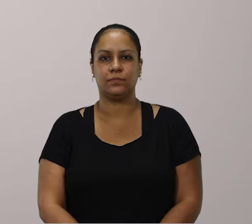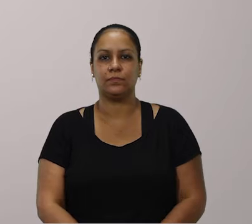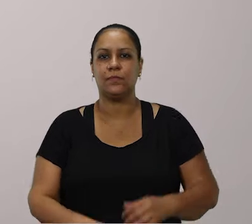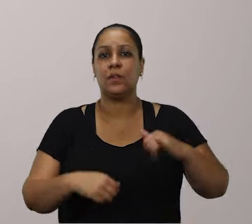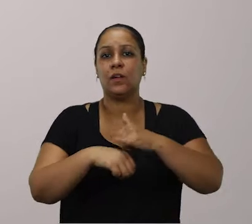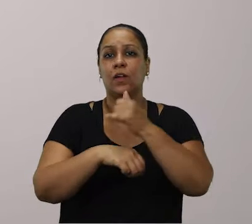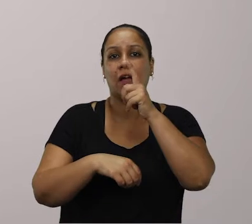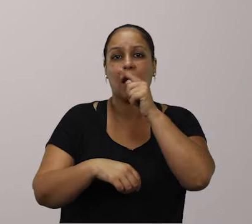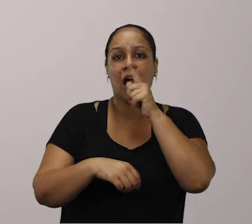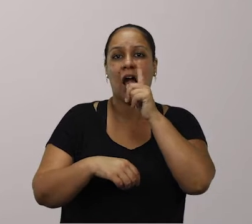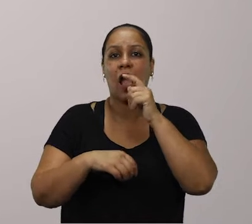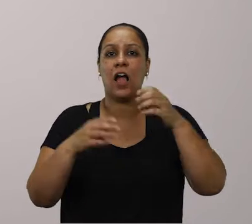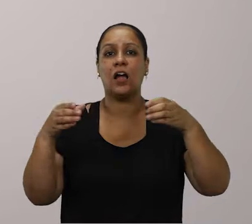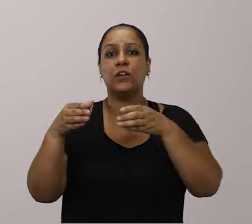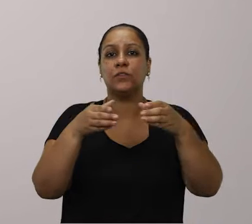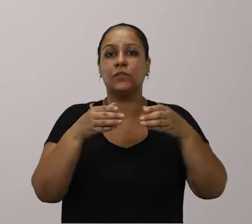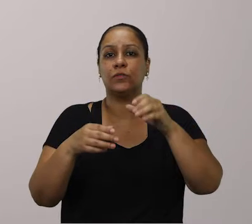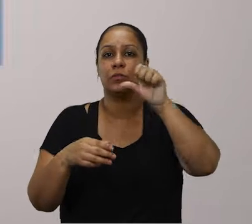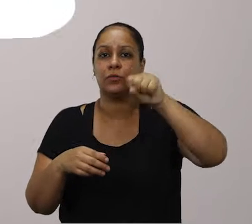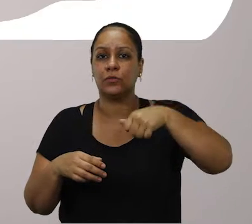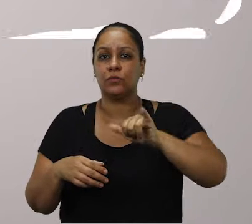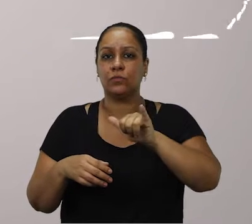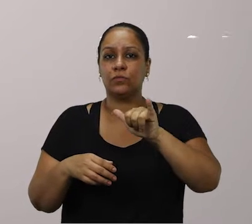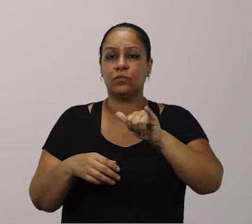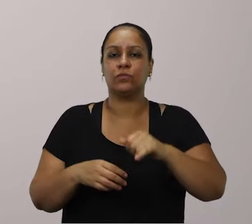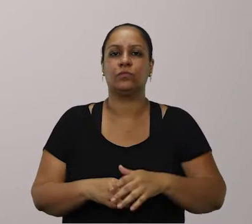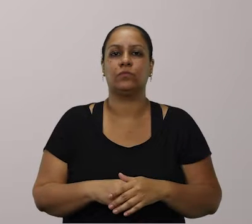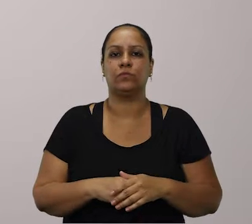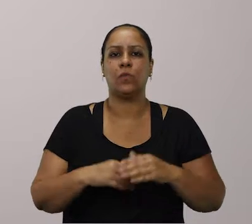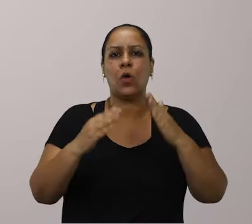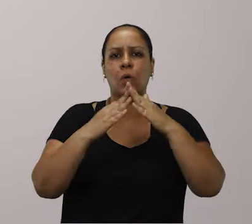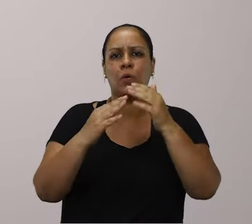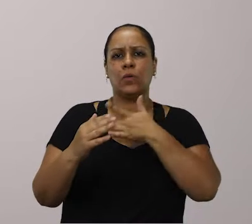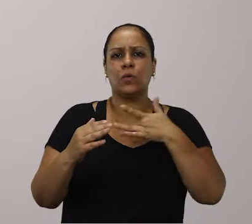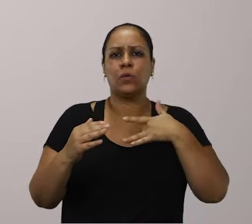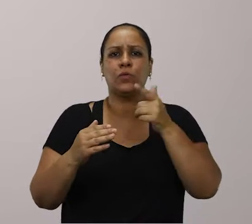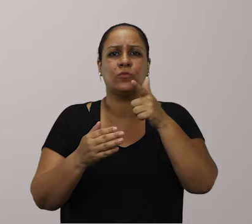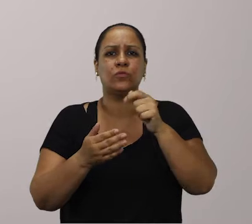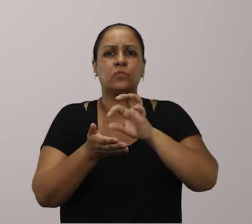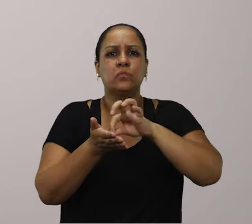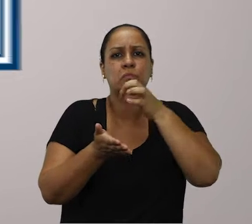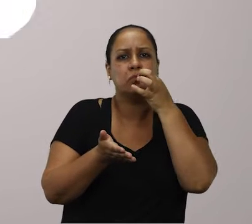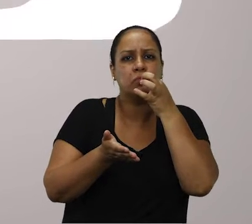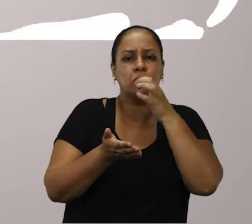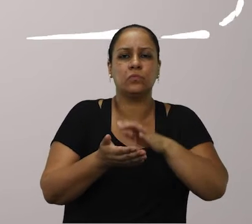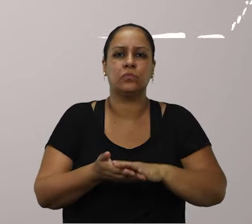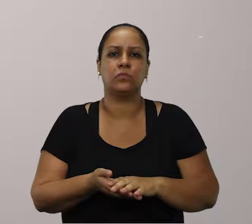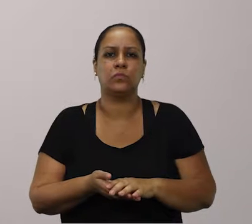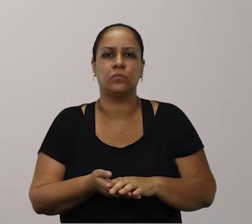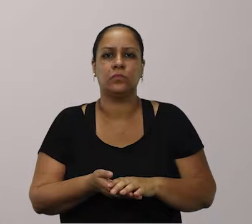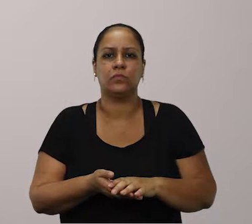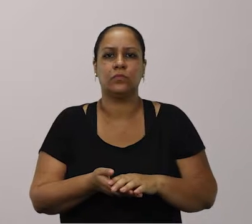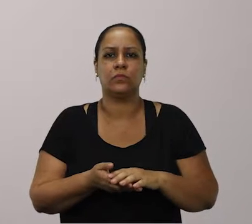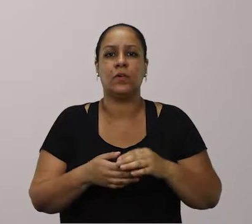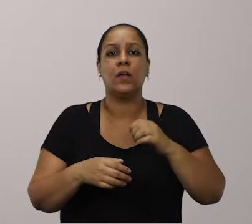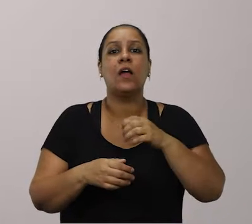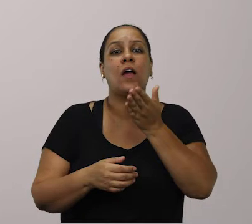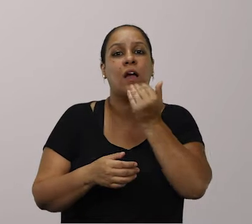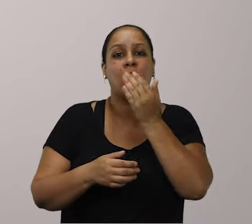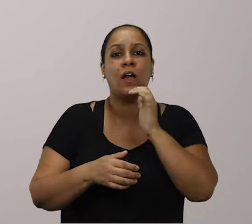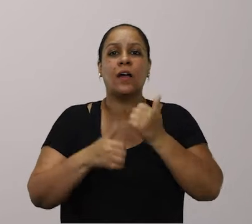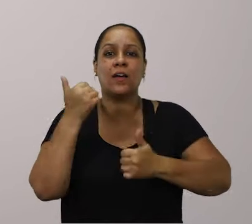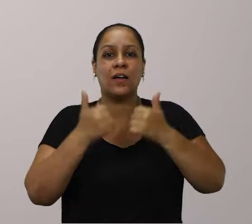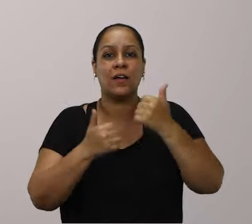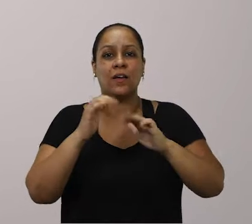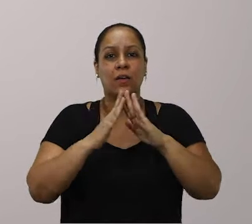Falta de água na região do Selmidei. Nunca mais! Postos de saúde sem medicamentos. Nunca mais! Merenda das